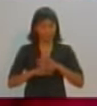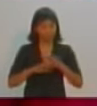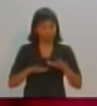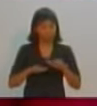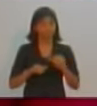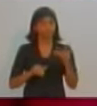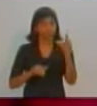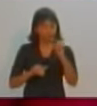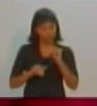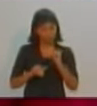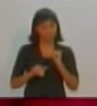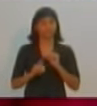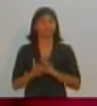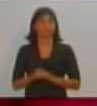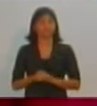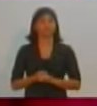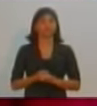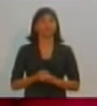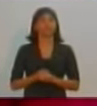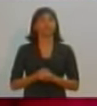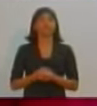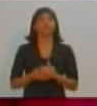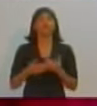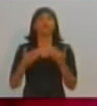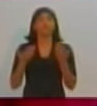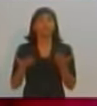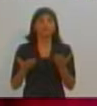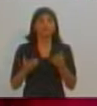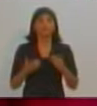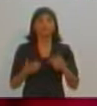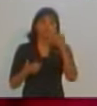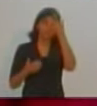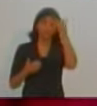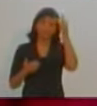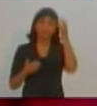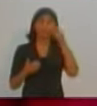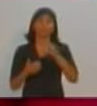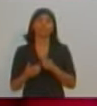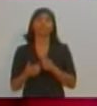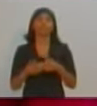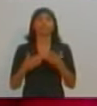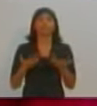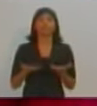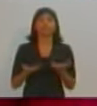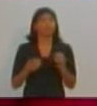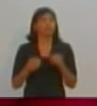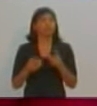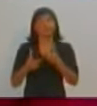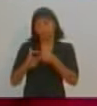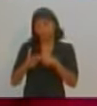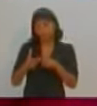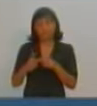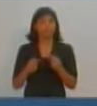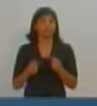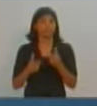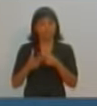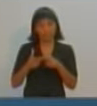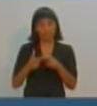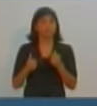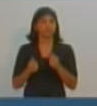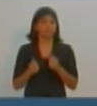jurídica. O o próximo prefeito ou prefeita, como ele vai resolver essa questão?